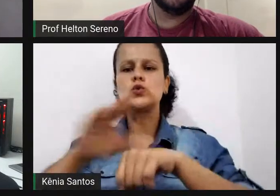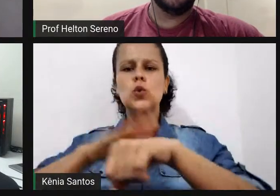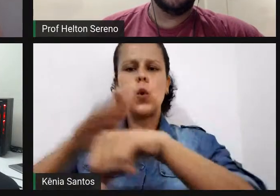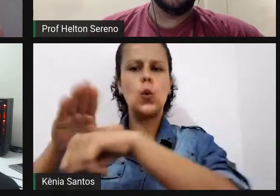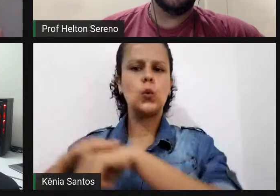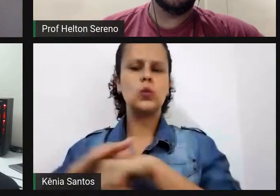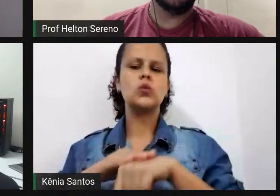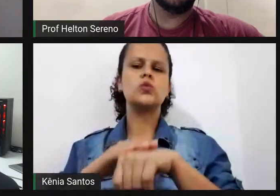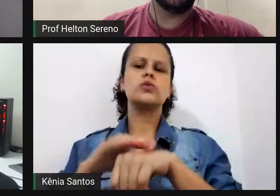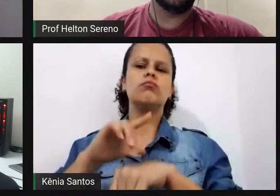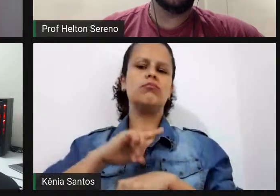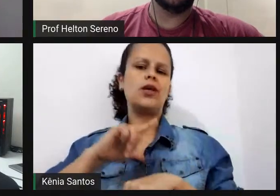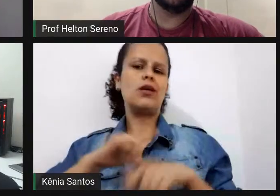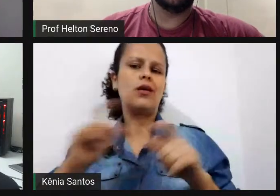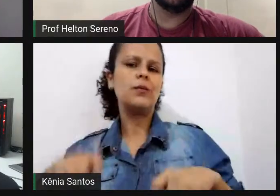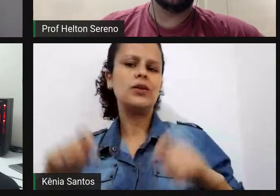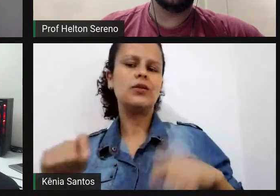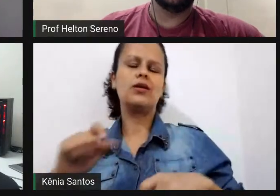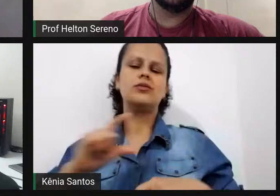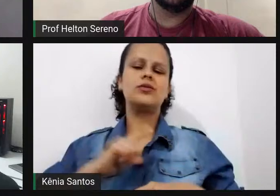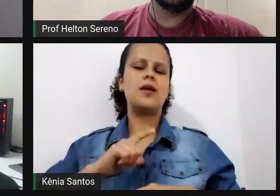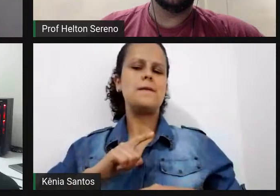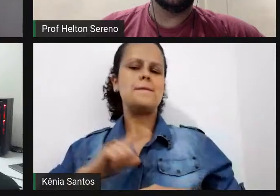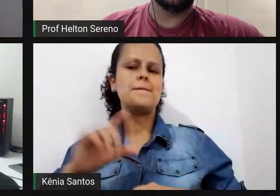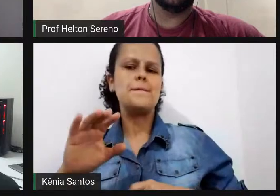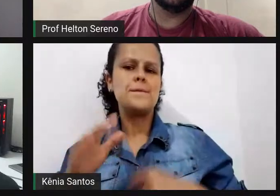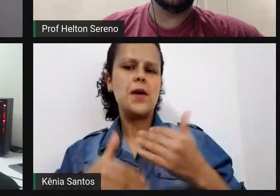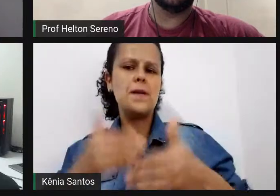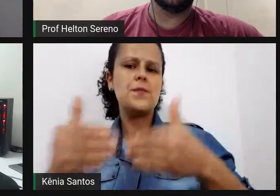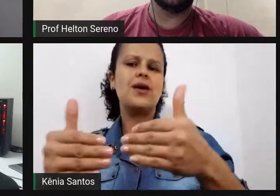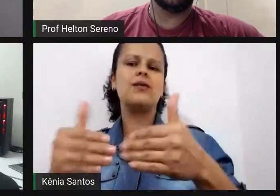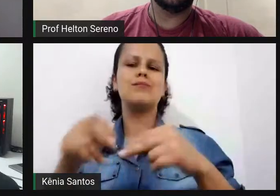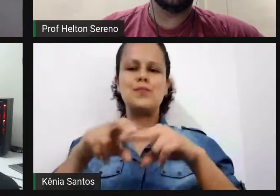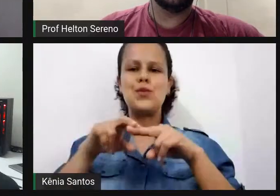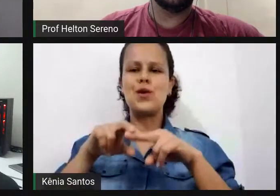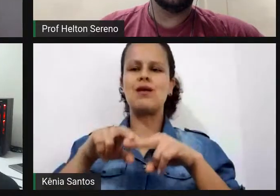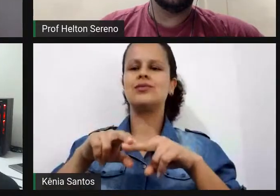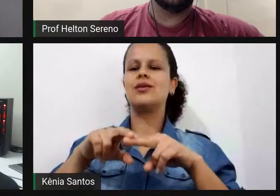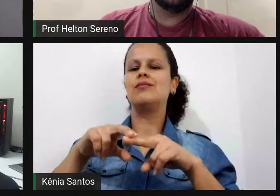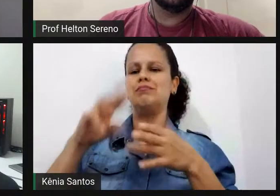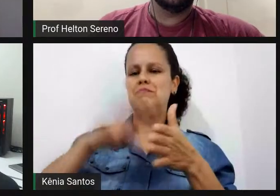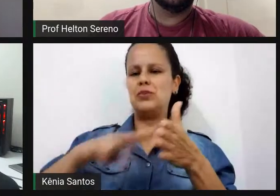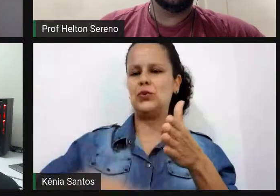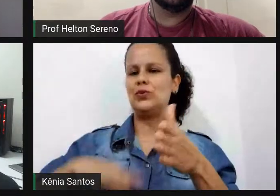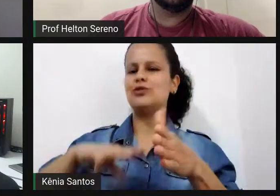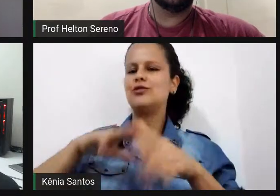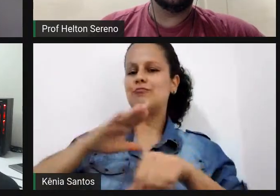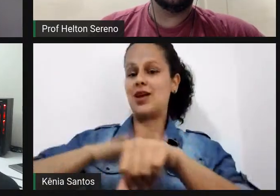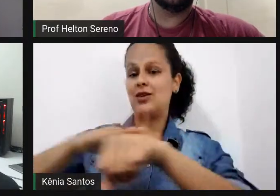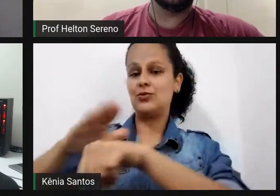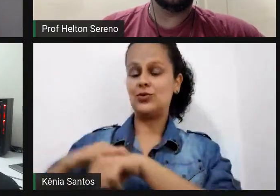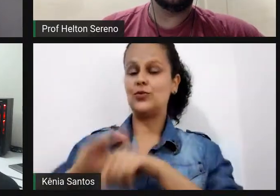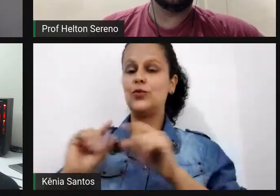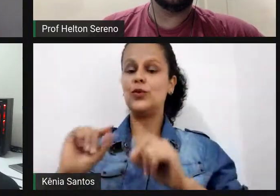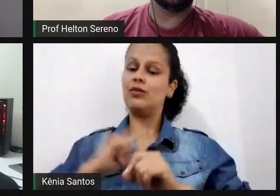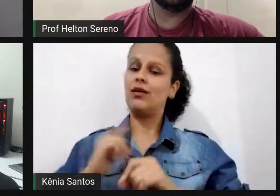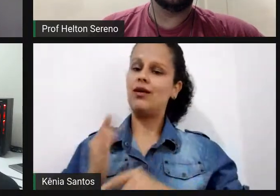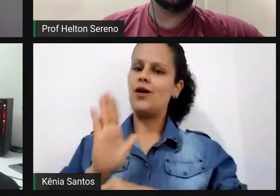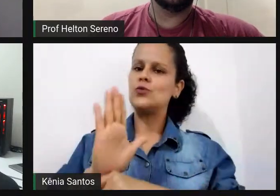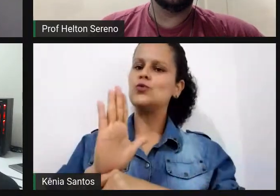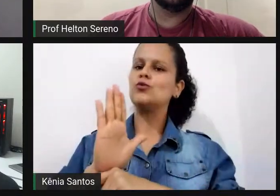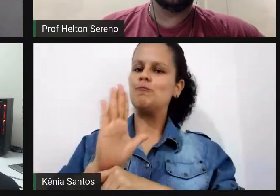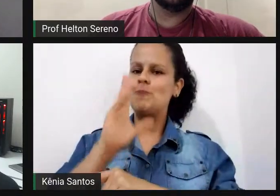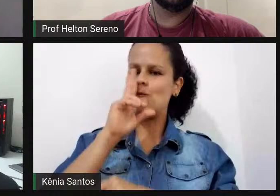habilidades, né? Que são desenvolvidas por meio de metodologias ativas, você fortalece a capacidade dos estudantes